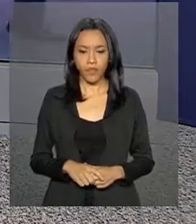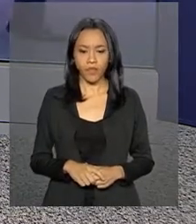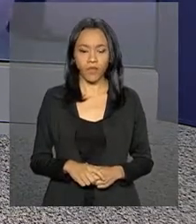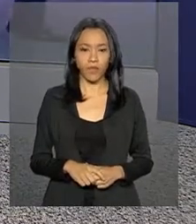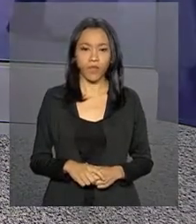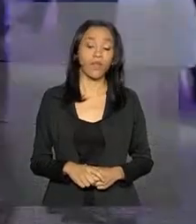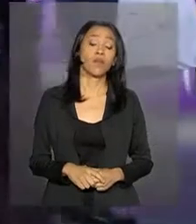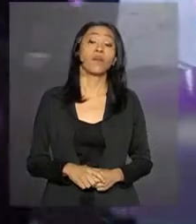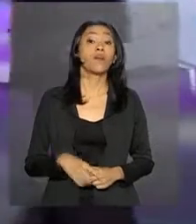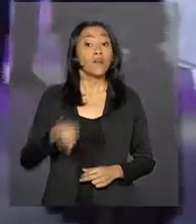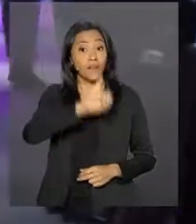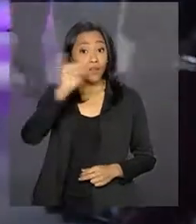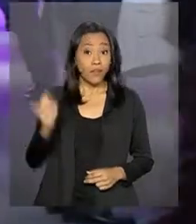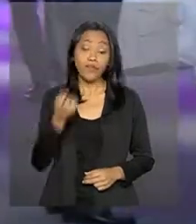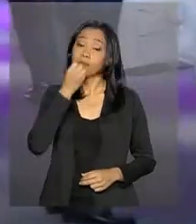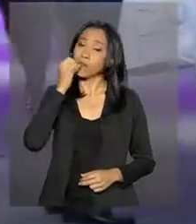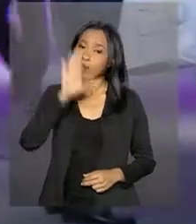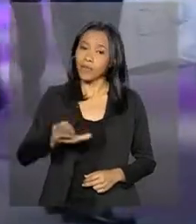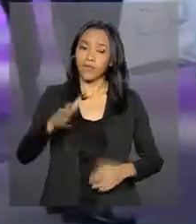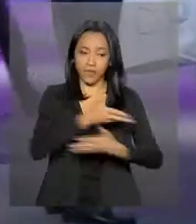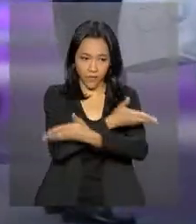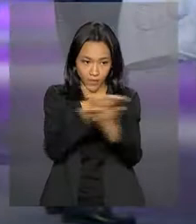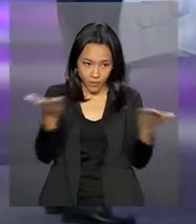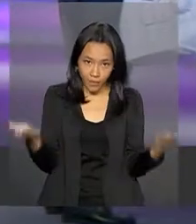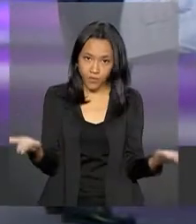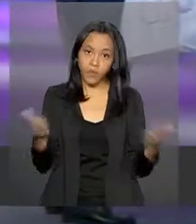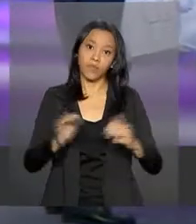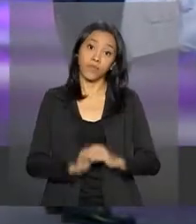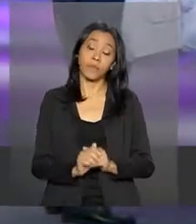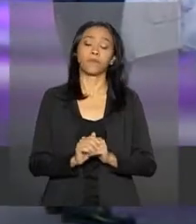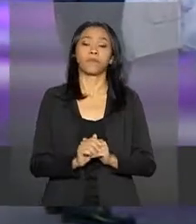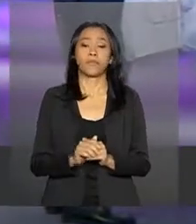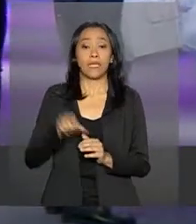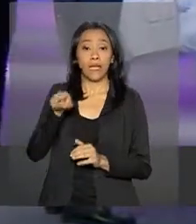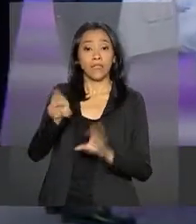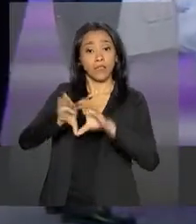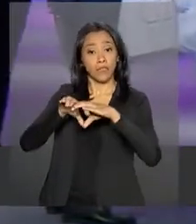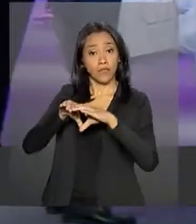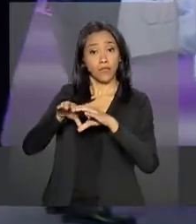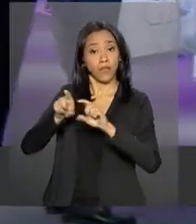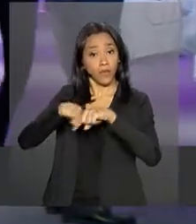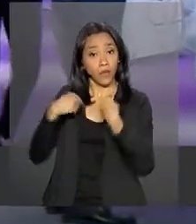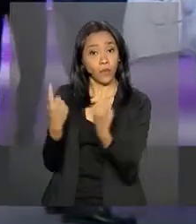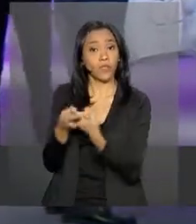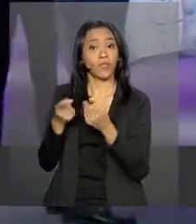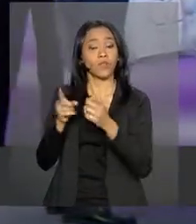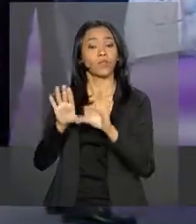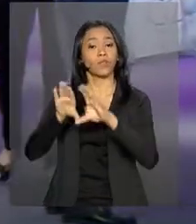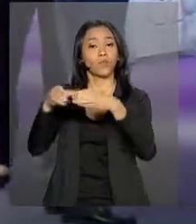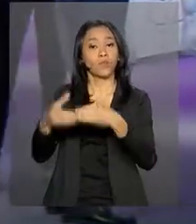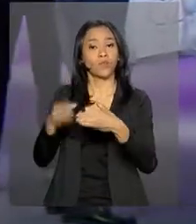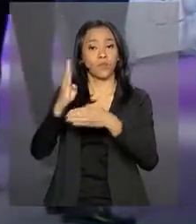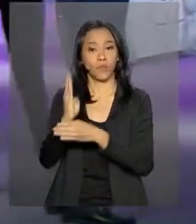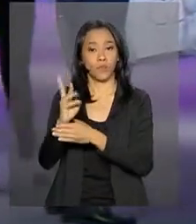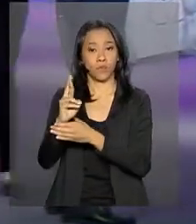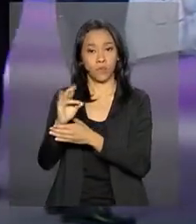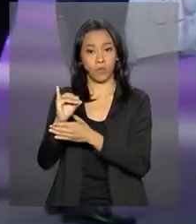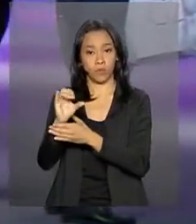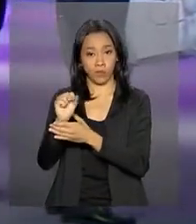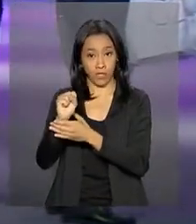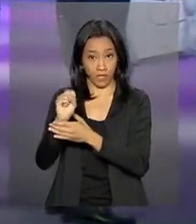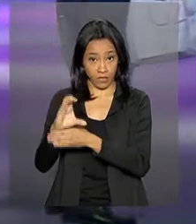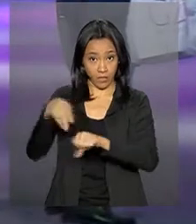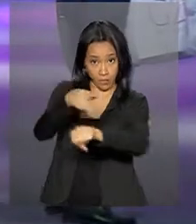Olá, Paulo, boa tarde. Uma boa tarde a todos. Olha, a reunião do BRICS ocorreu nesta manhã, aqui em